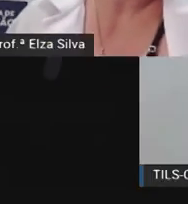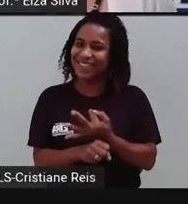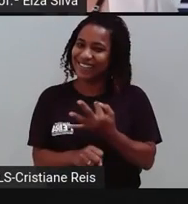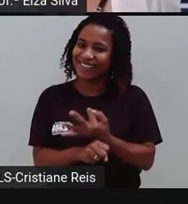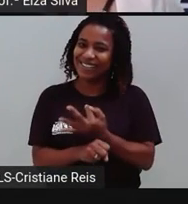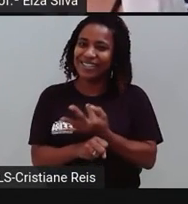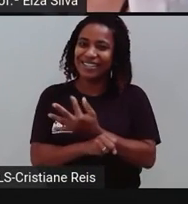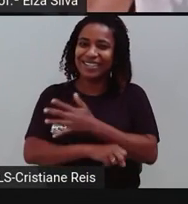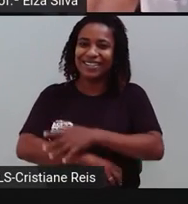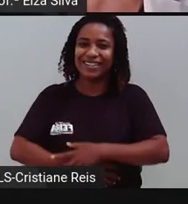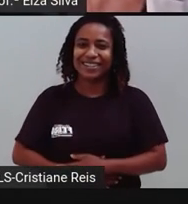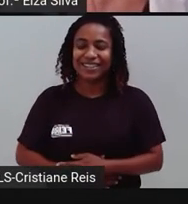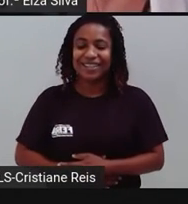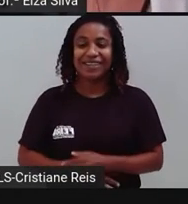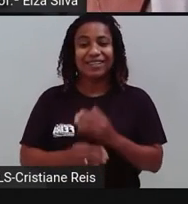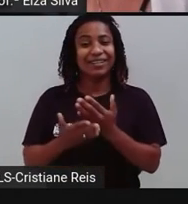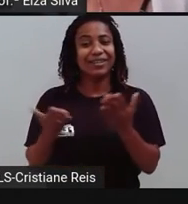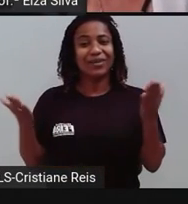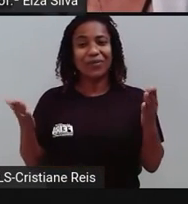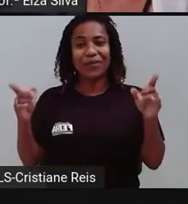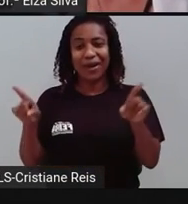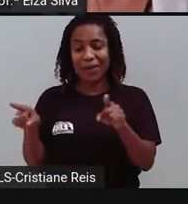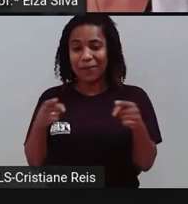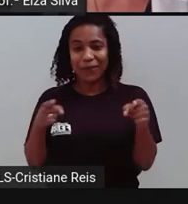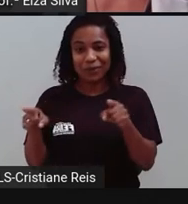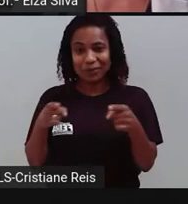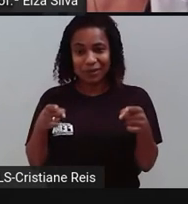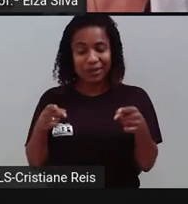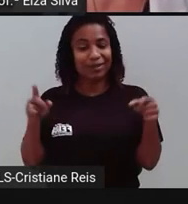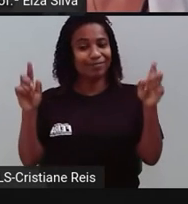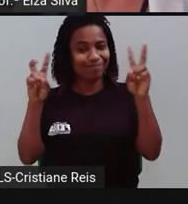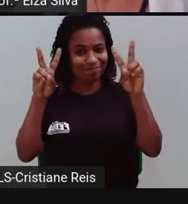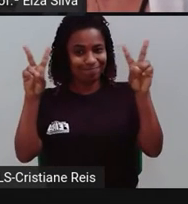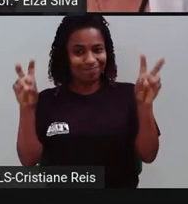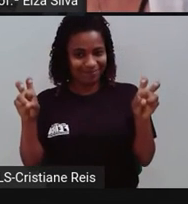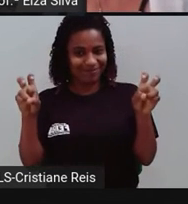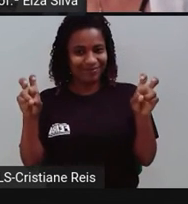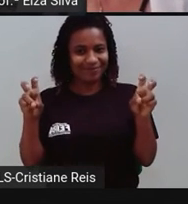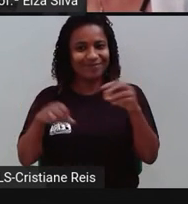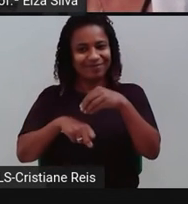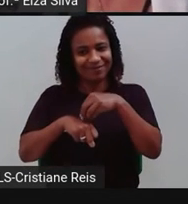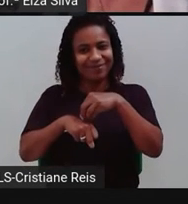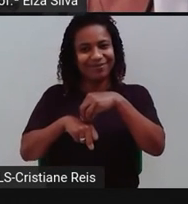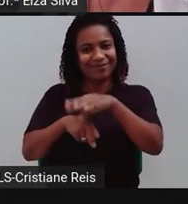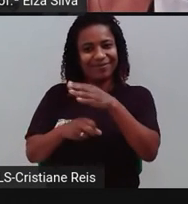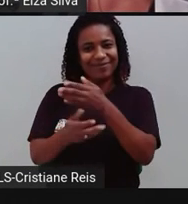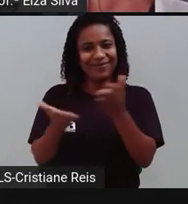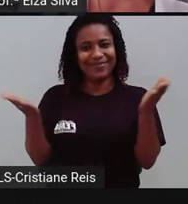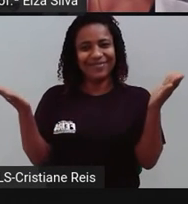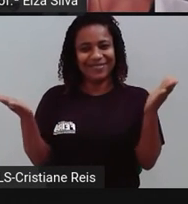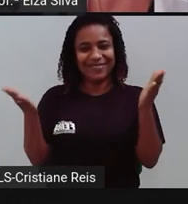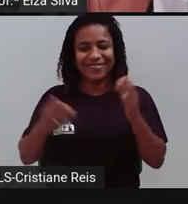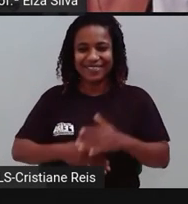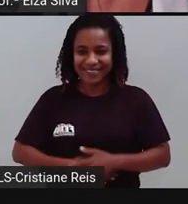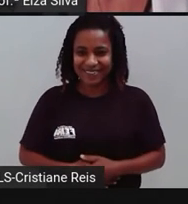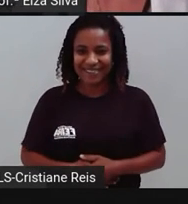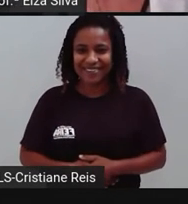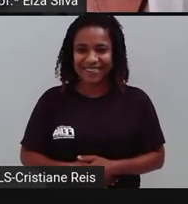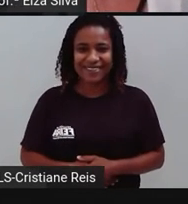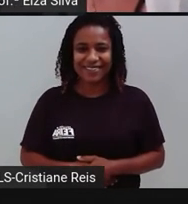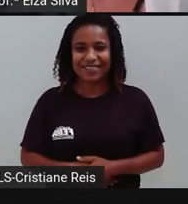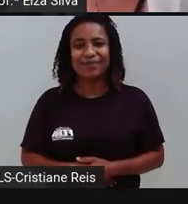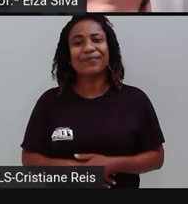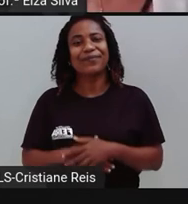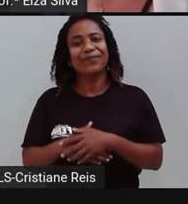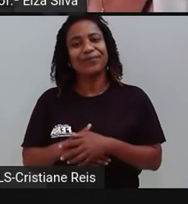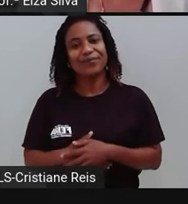com base nessa música, eu destaco esse trecho. Para deixar essa mensagem para vocês no nosso último dia de aula, ok? Então,